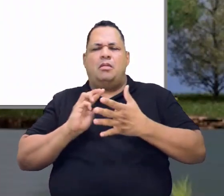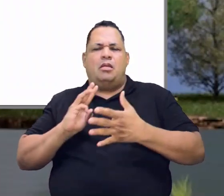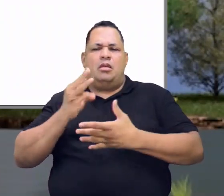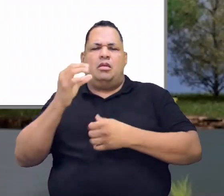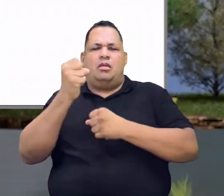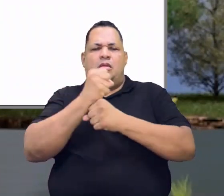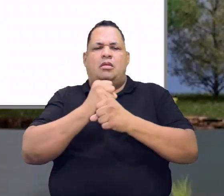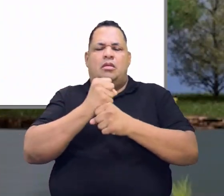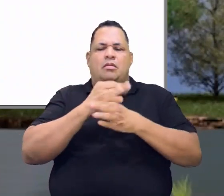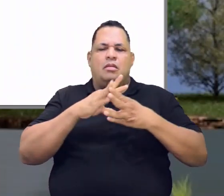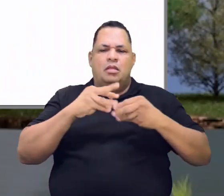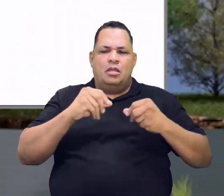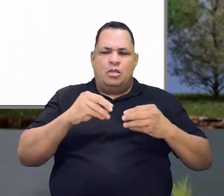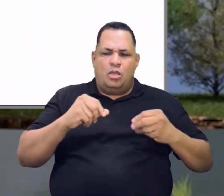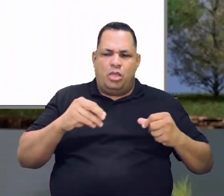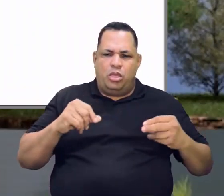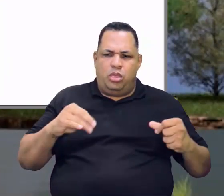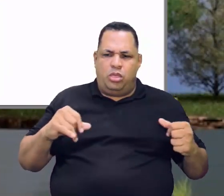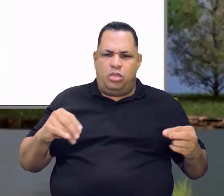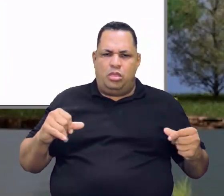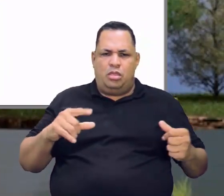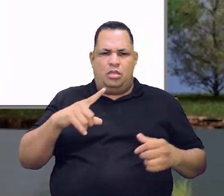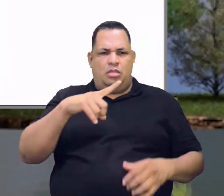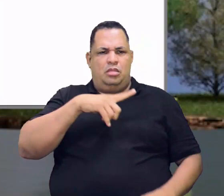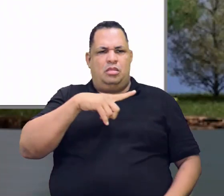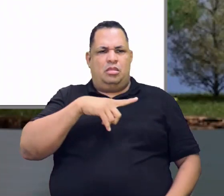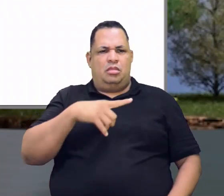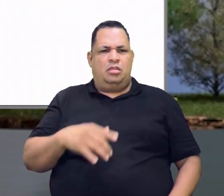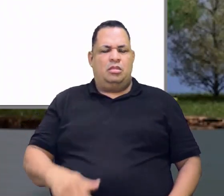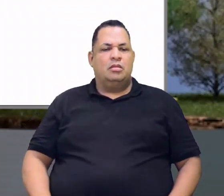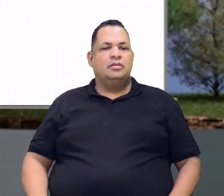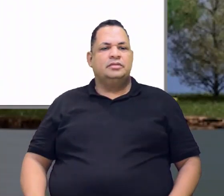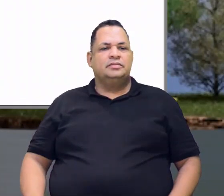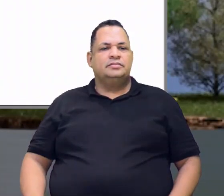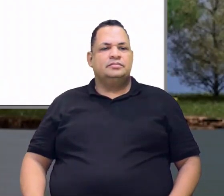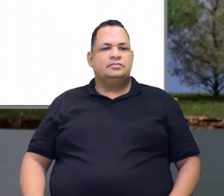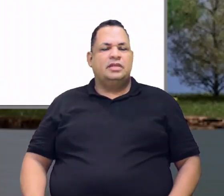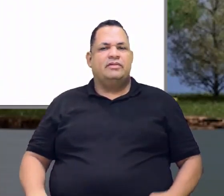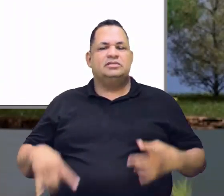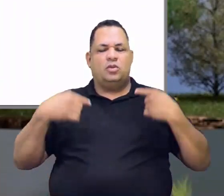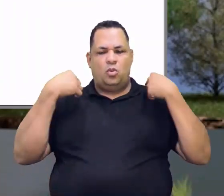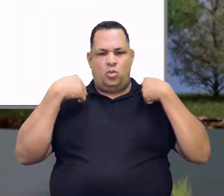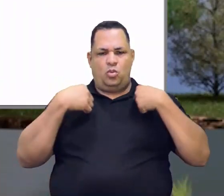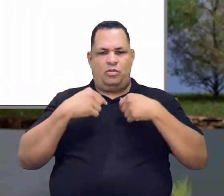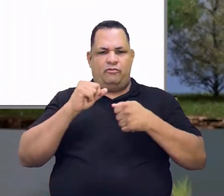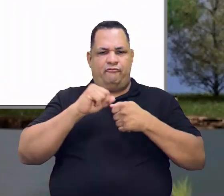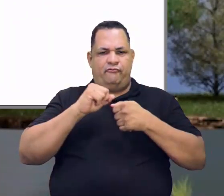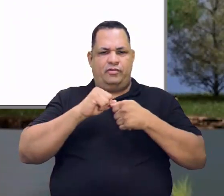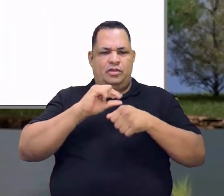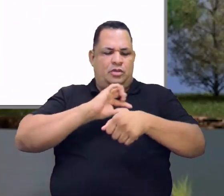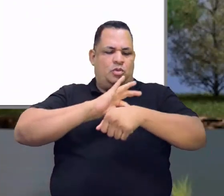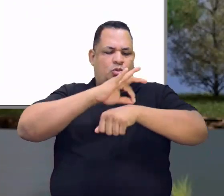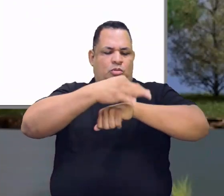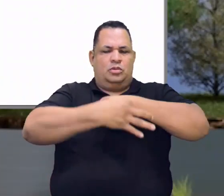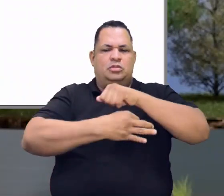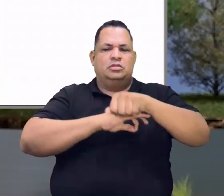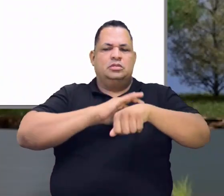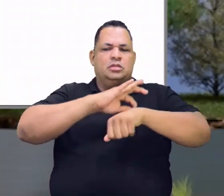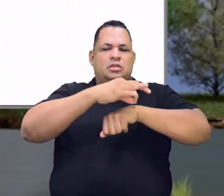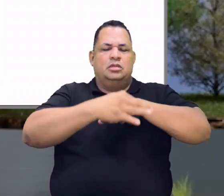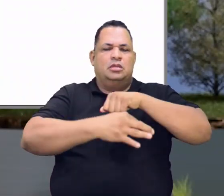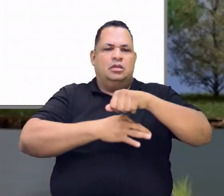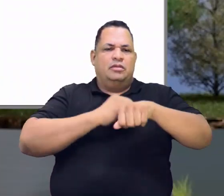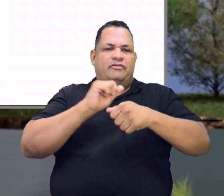aí eu tenho o ferro, eu tenho o estânio, eu tenho a liga. Para fazer um cordão, aí, para fazer uma pulseira de ouro.